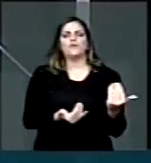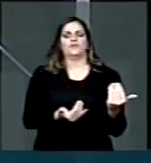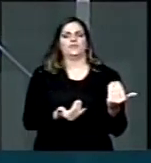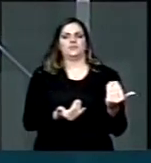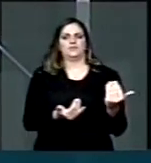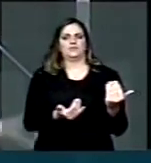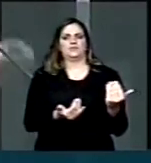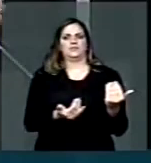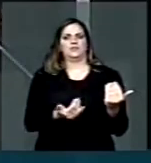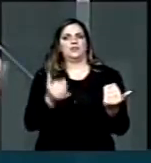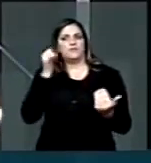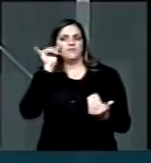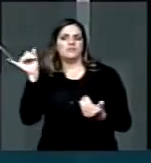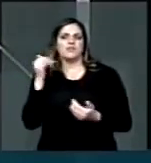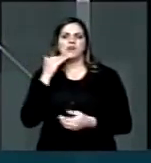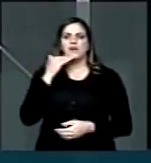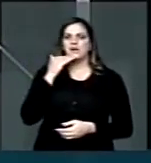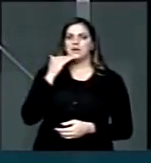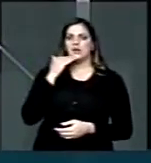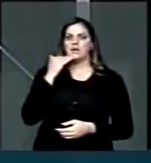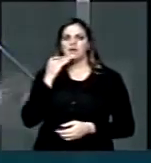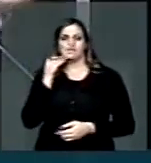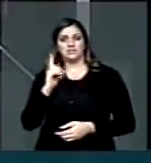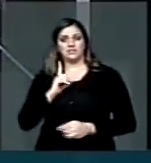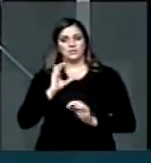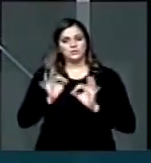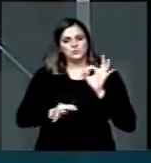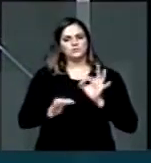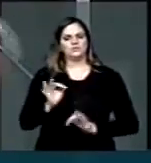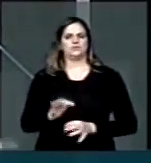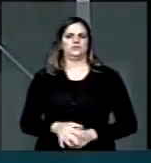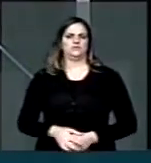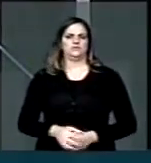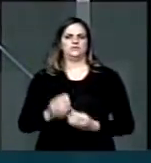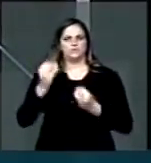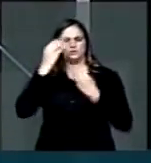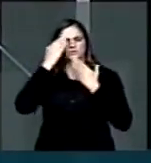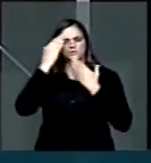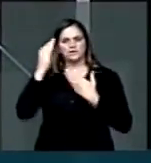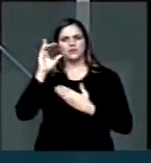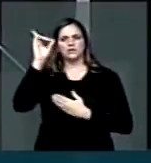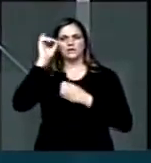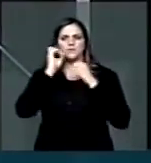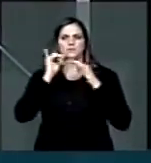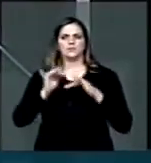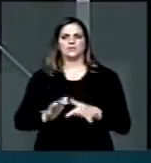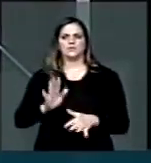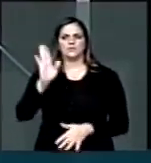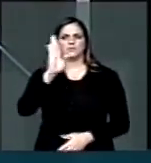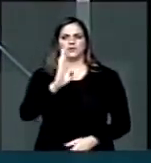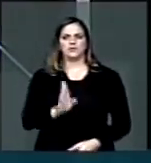corrigirmos distorções e promovermos a justiça. Muito obrigado. Que Deus abençoe o Brasil. Senhor presidente, uma questão de...